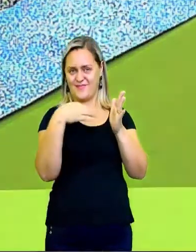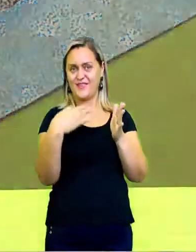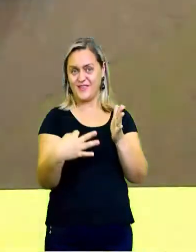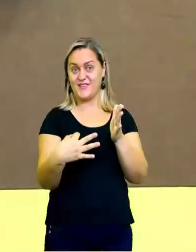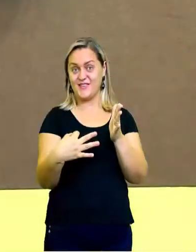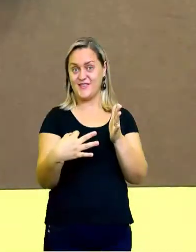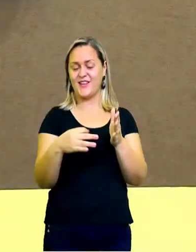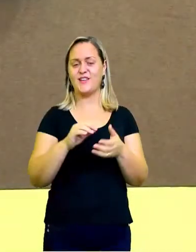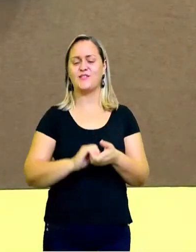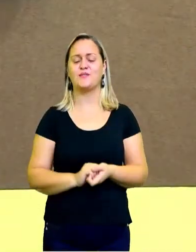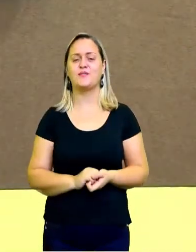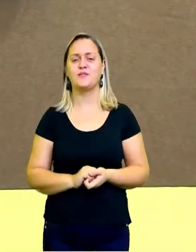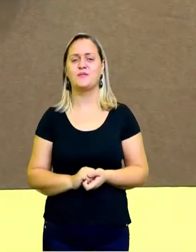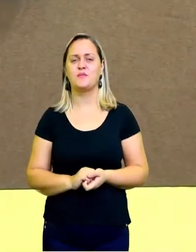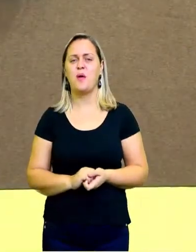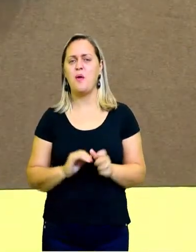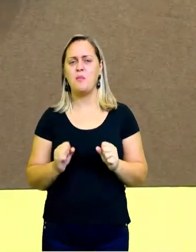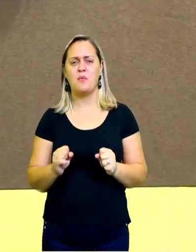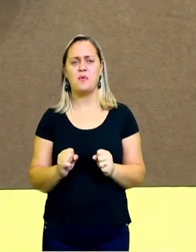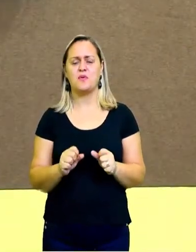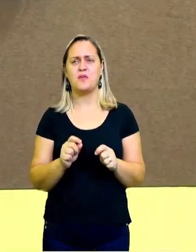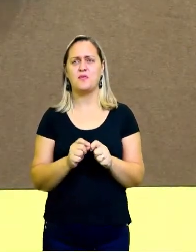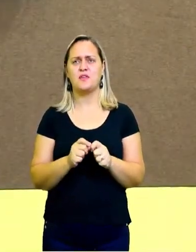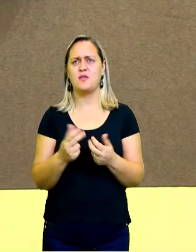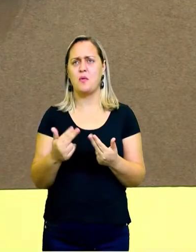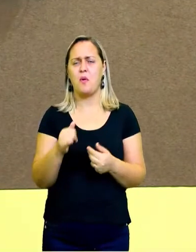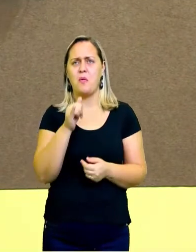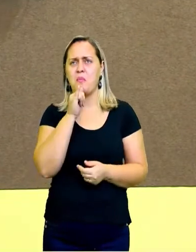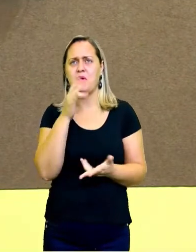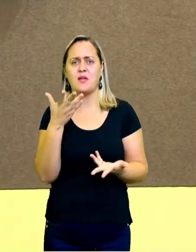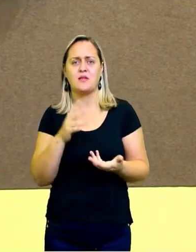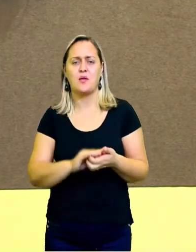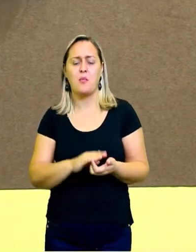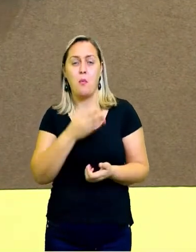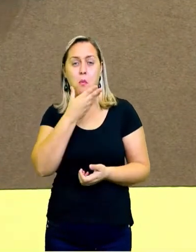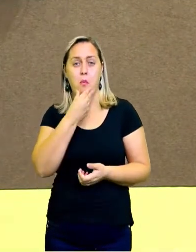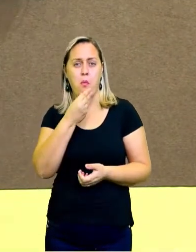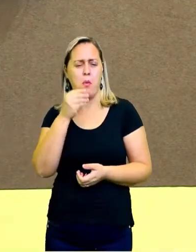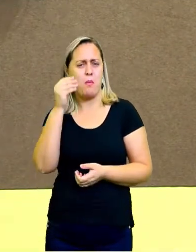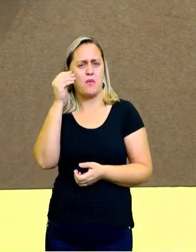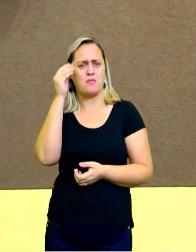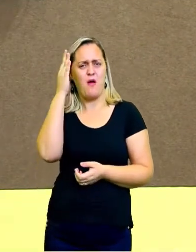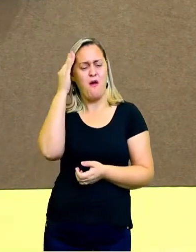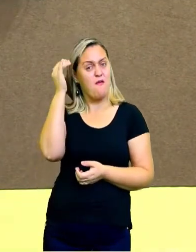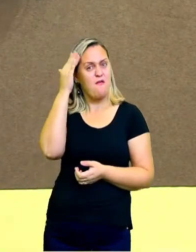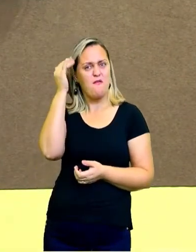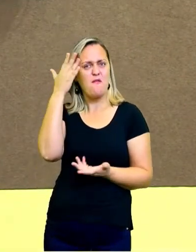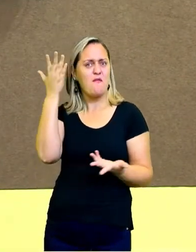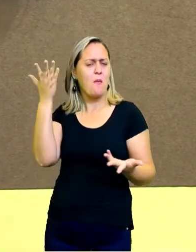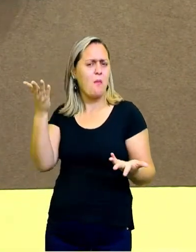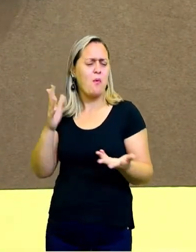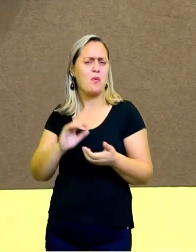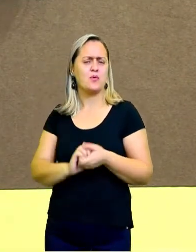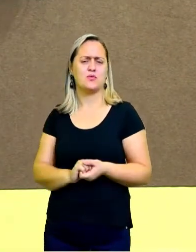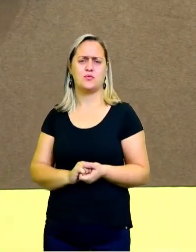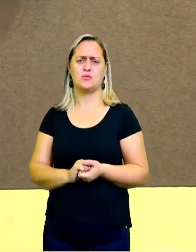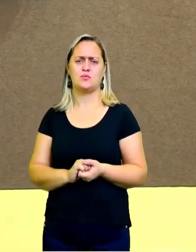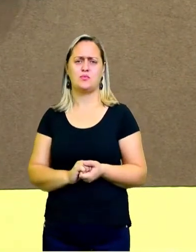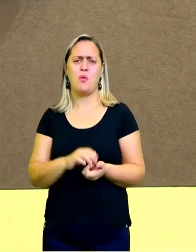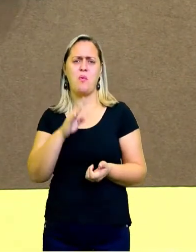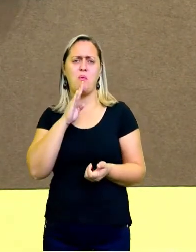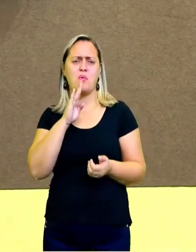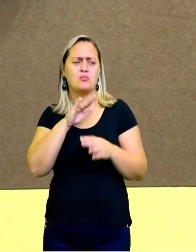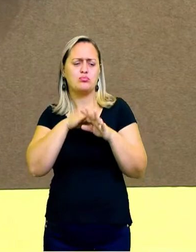por exemplo, que é um dos grandes expoentes dessa técnica, que no caso dele era uma cópia do